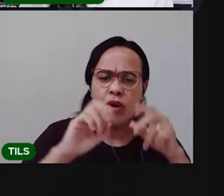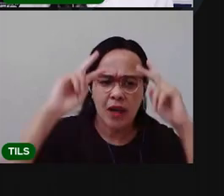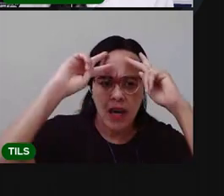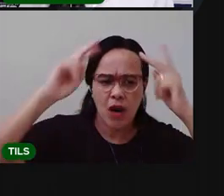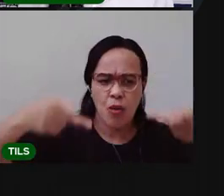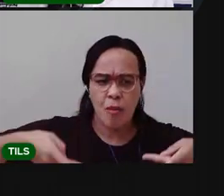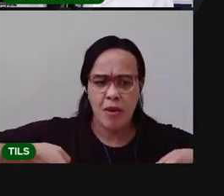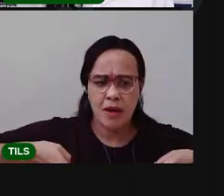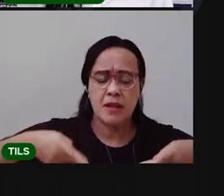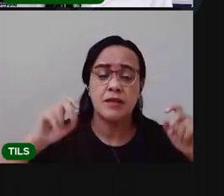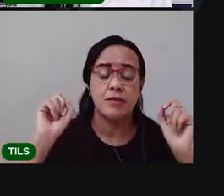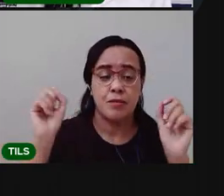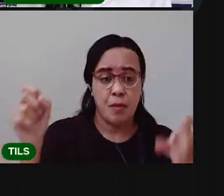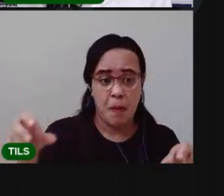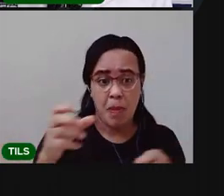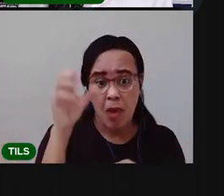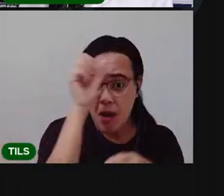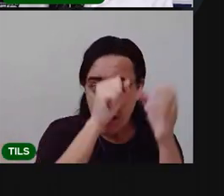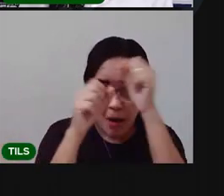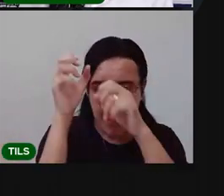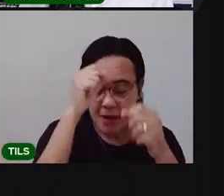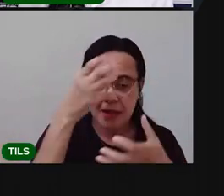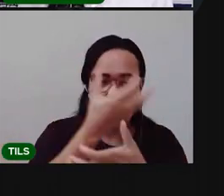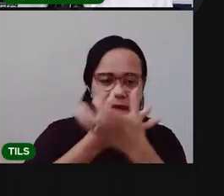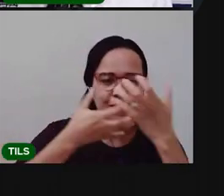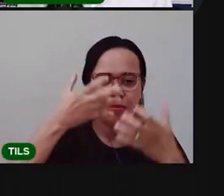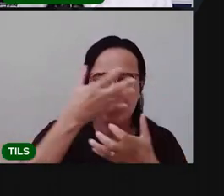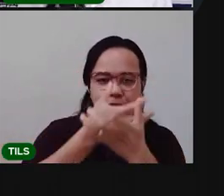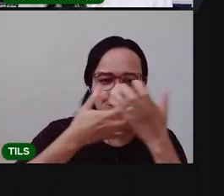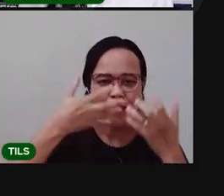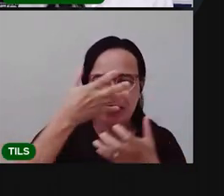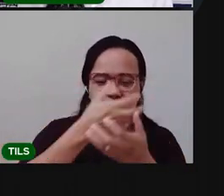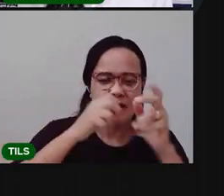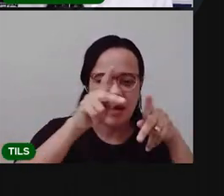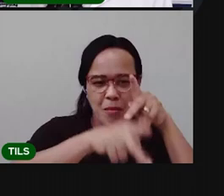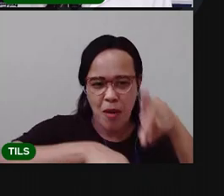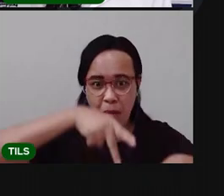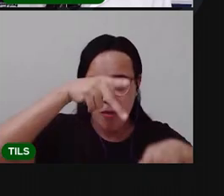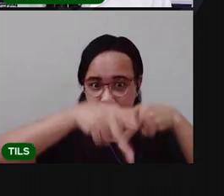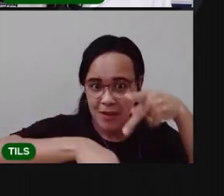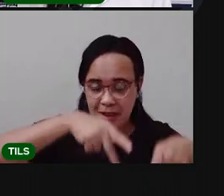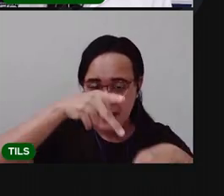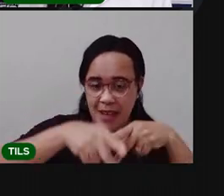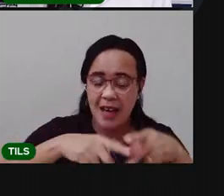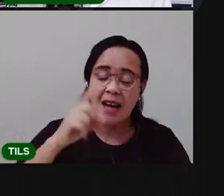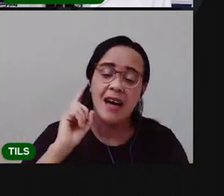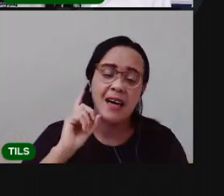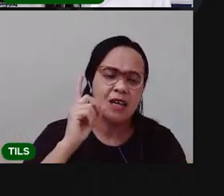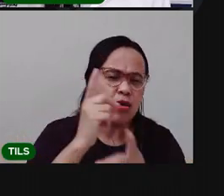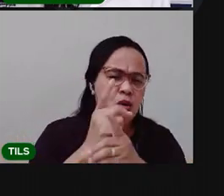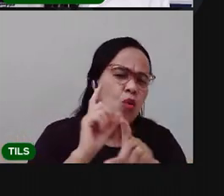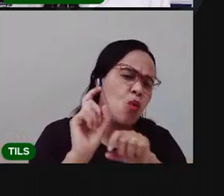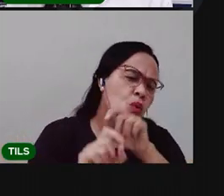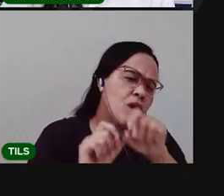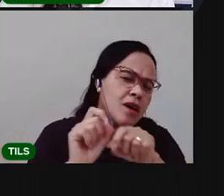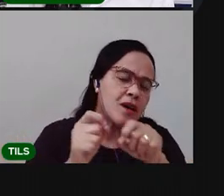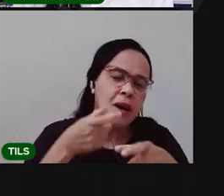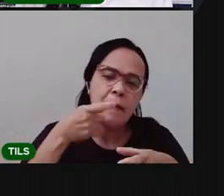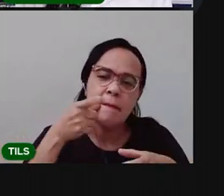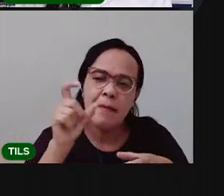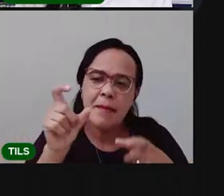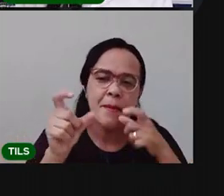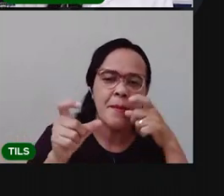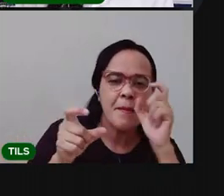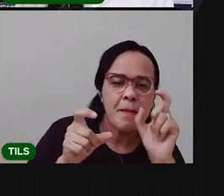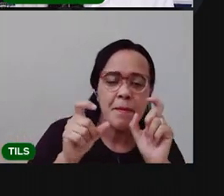Vão aprender cantigas populares. Vão aprender a identificar palavras nas